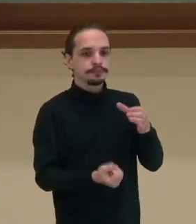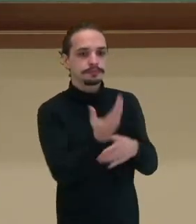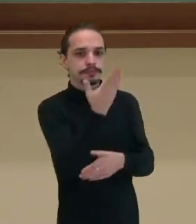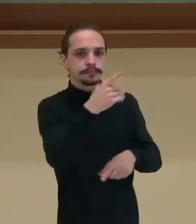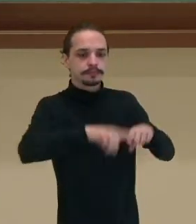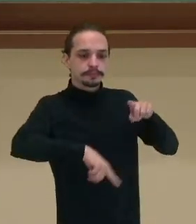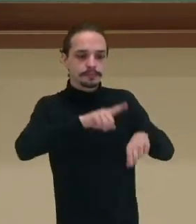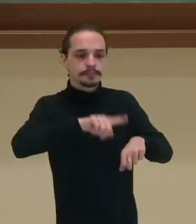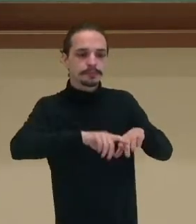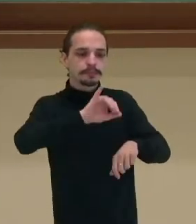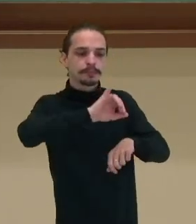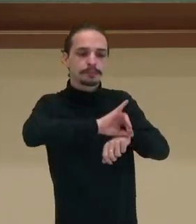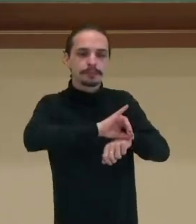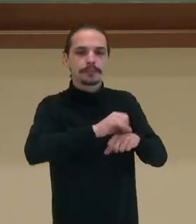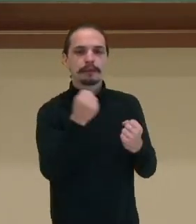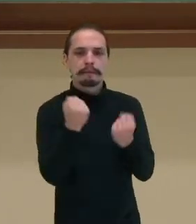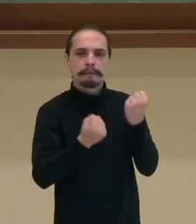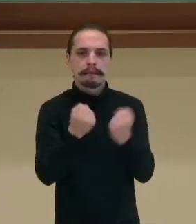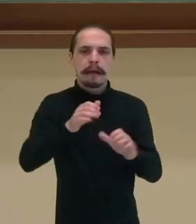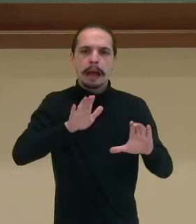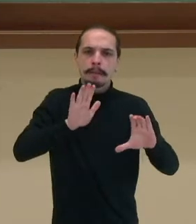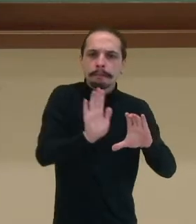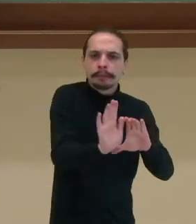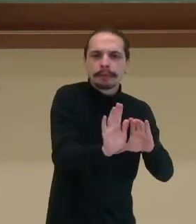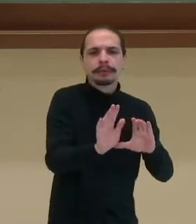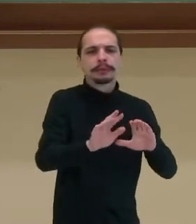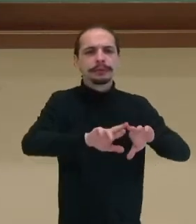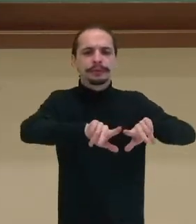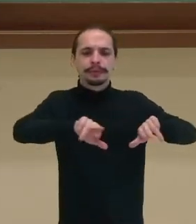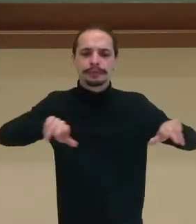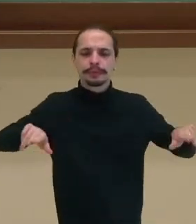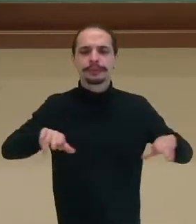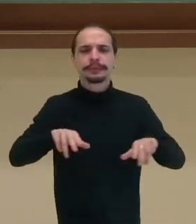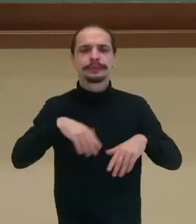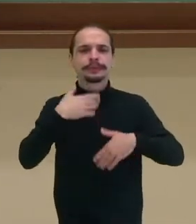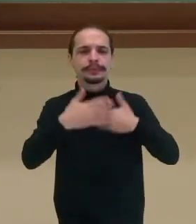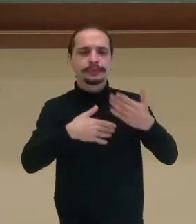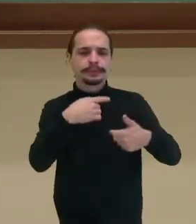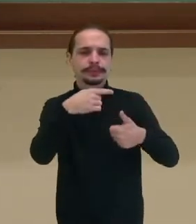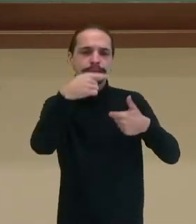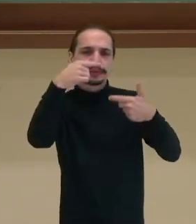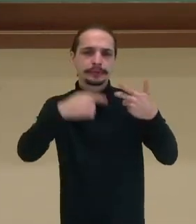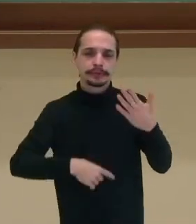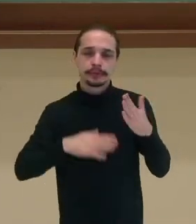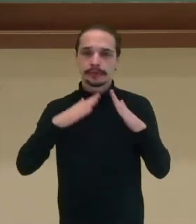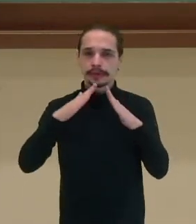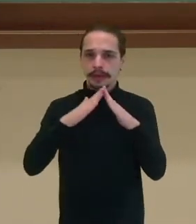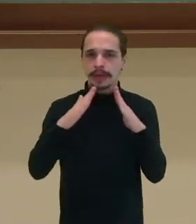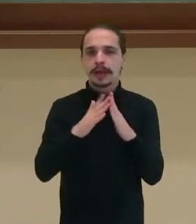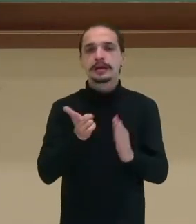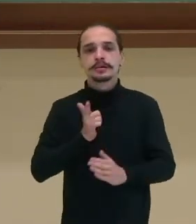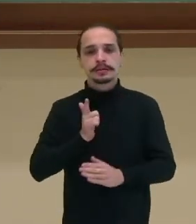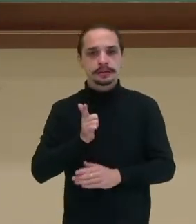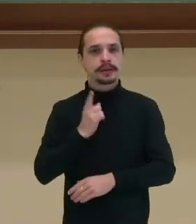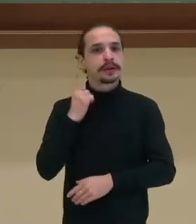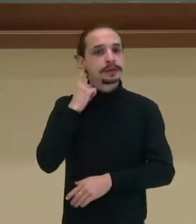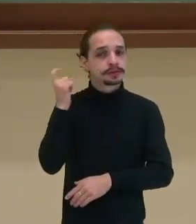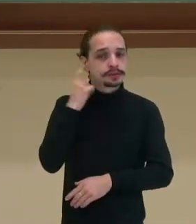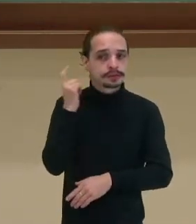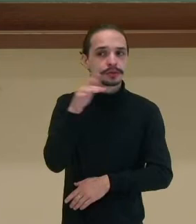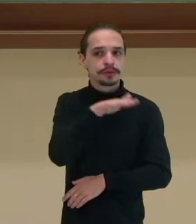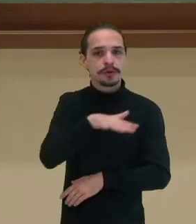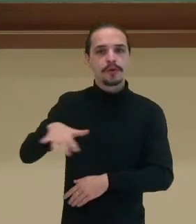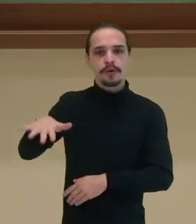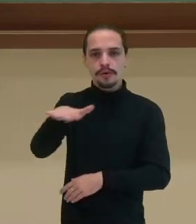musicais, carros, tratores, buzina, utensílios domésticos, também vão interferir na nossa paisagem